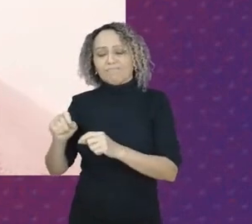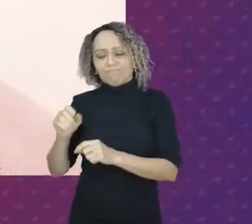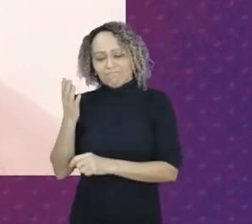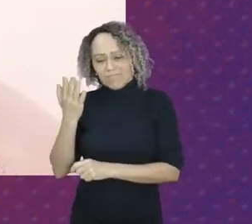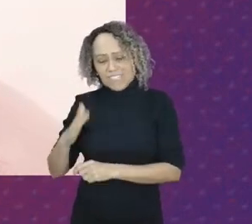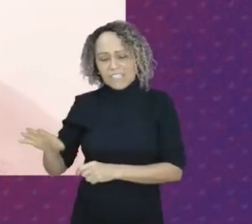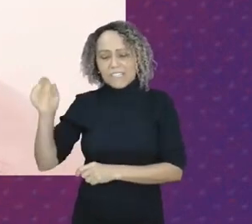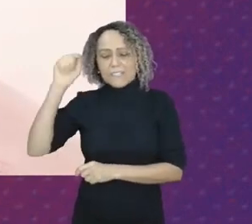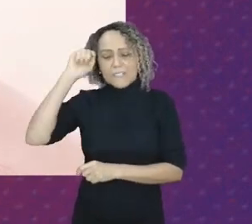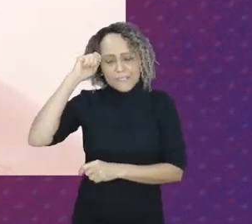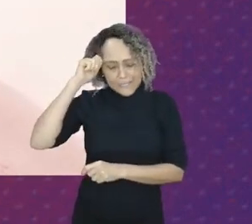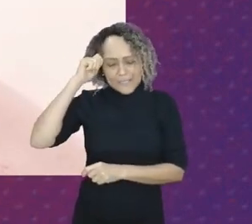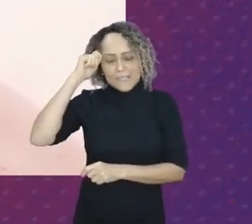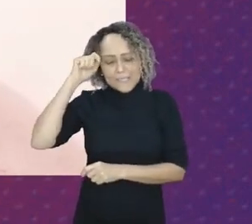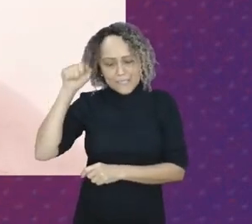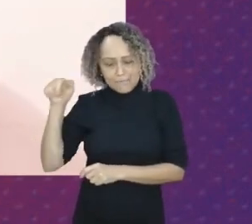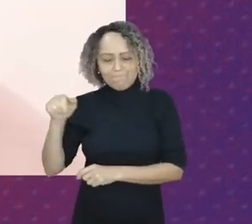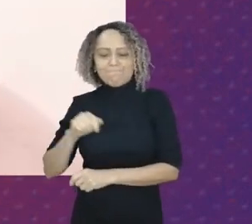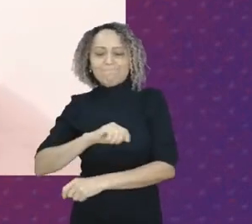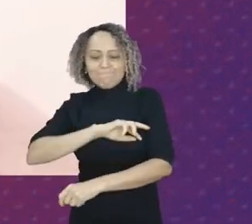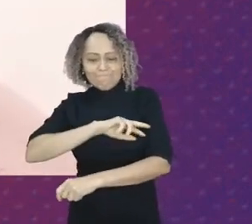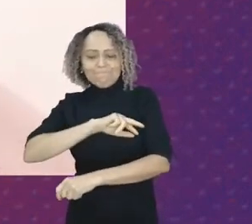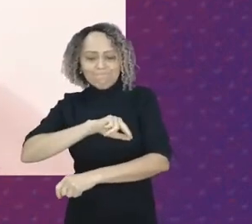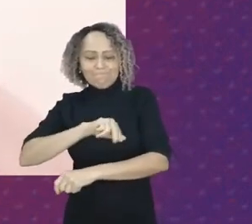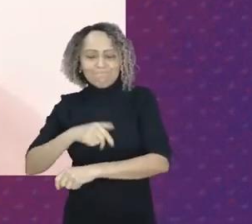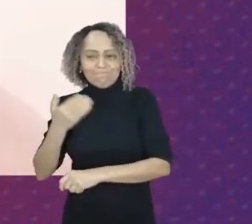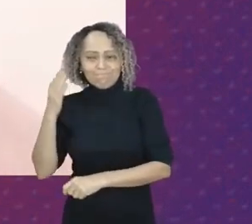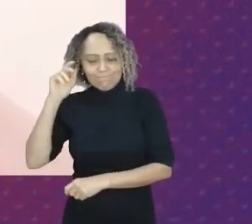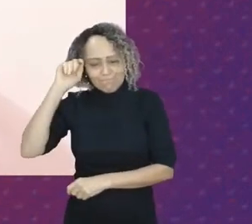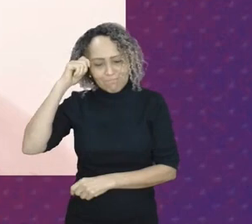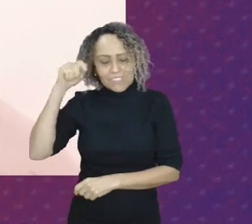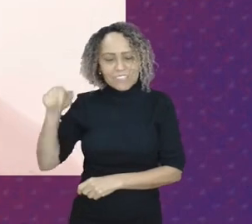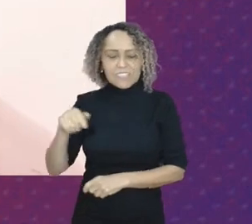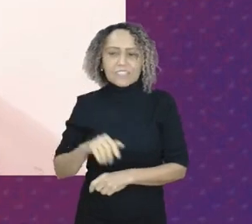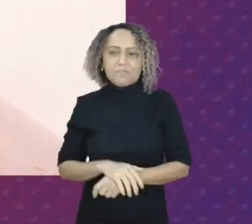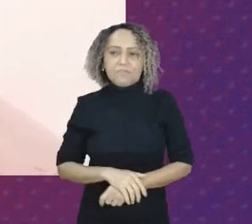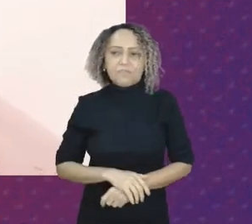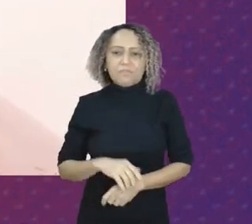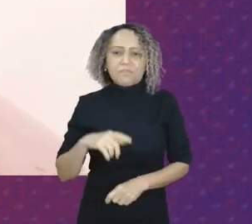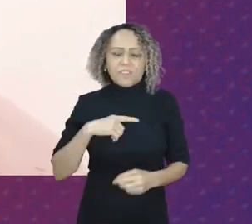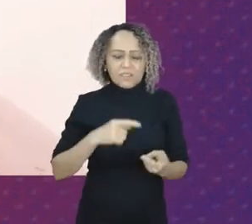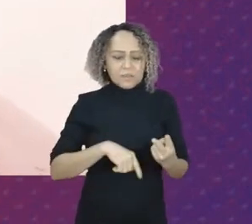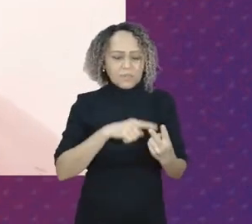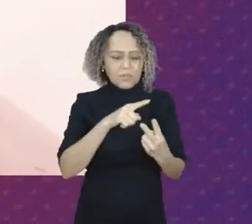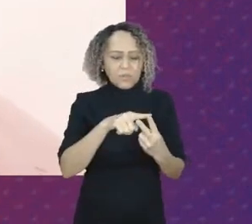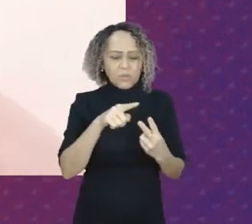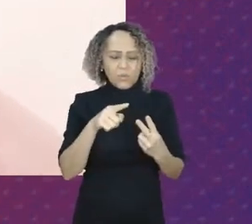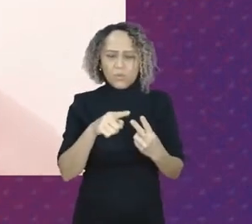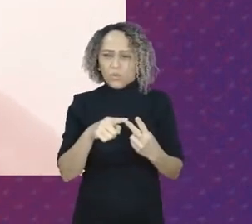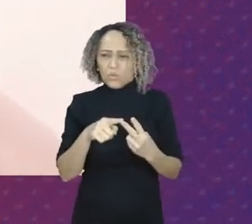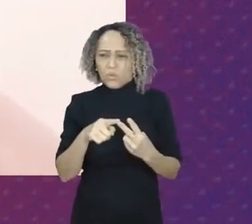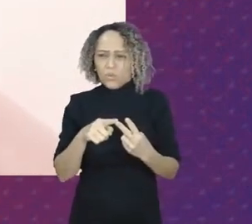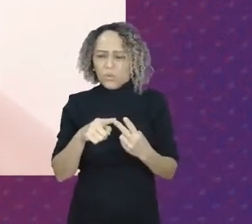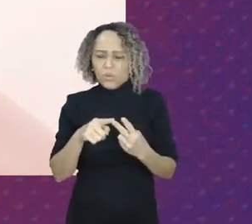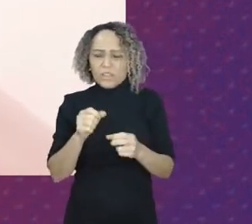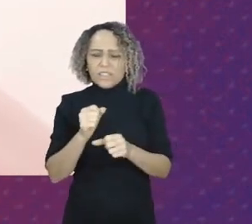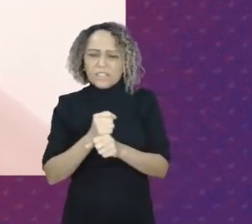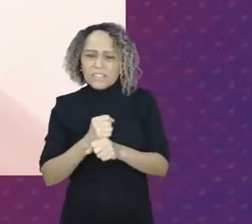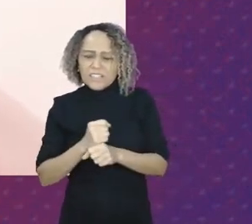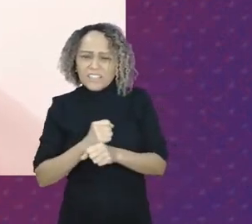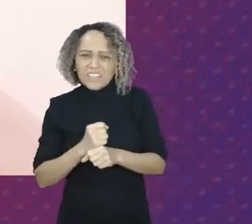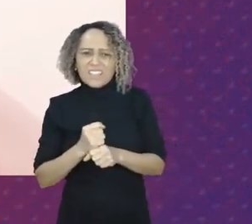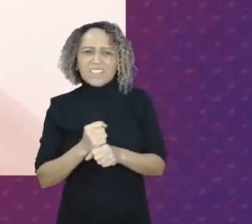Estamos passando por dois anos nulos em nossas vidas. Nulos de luto.